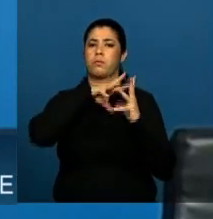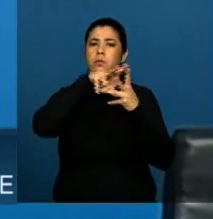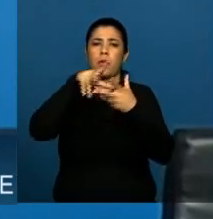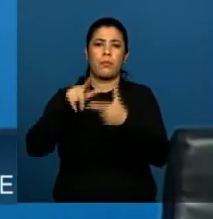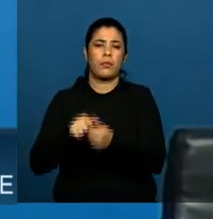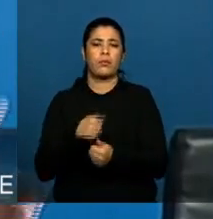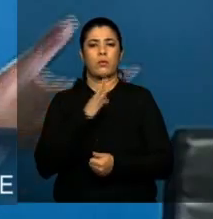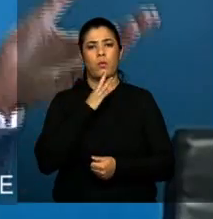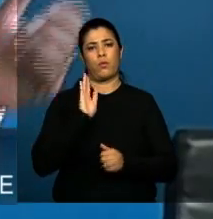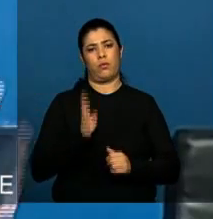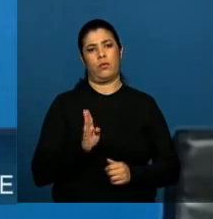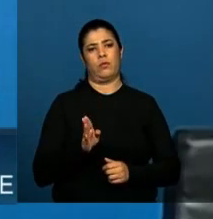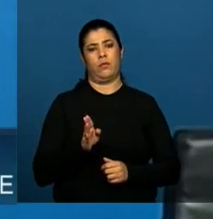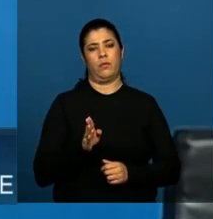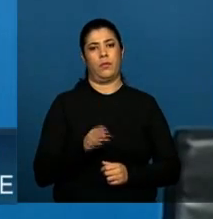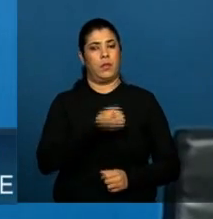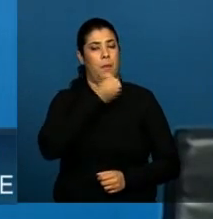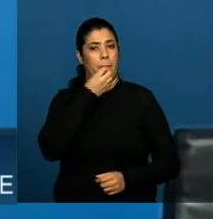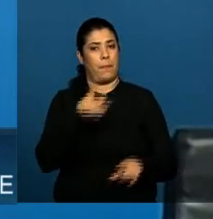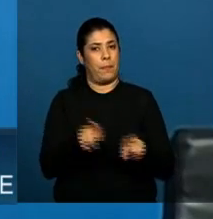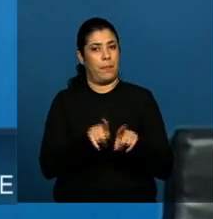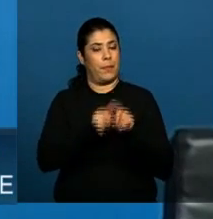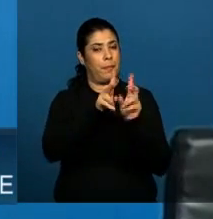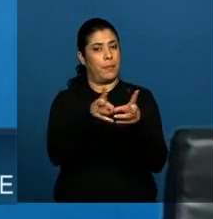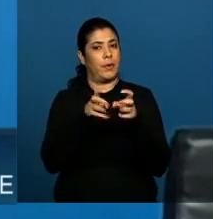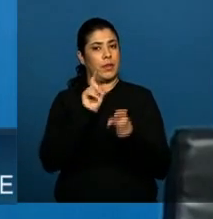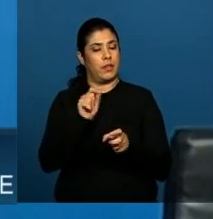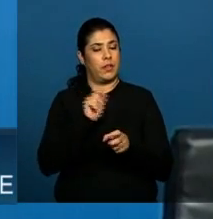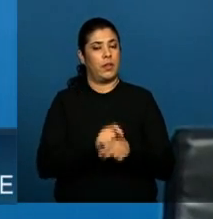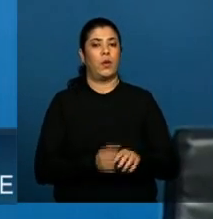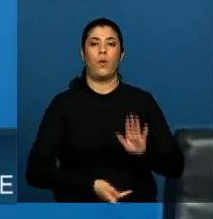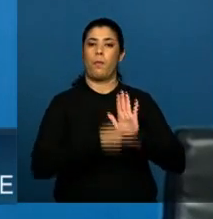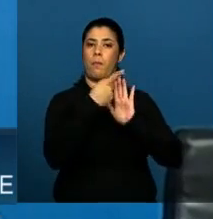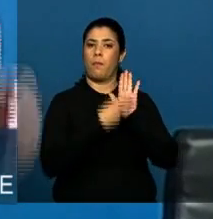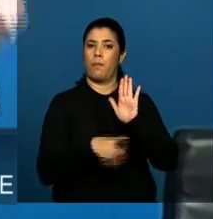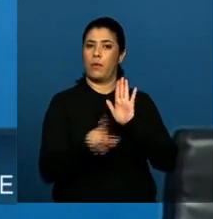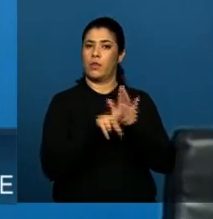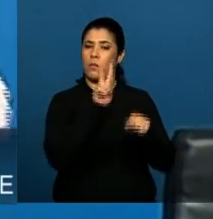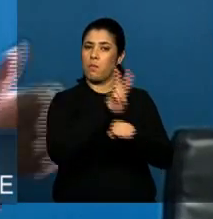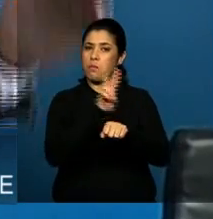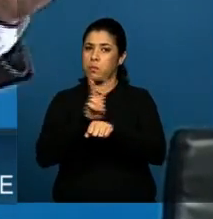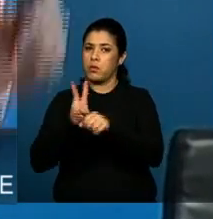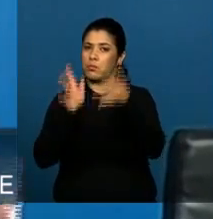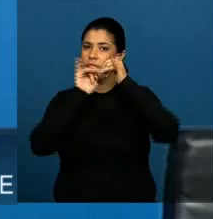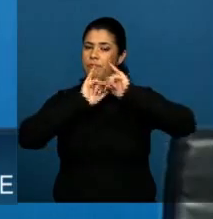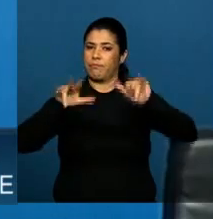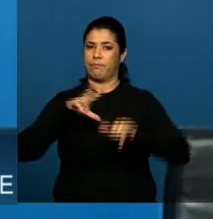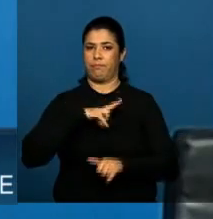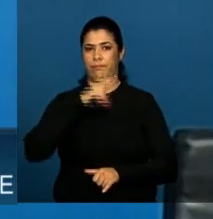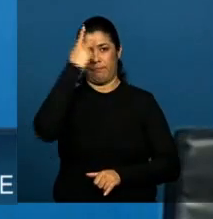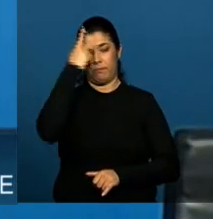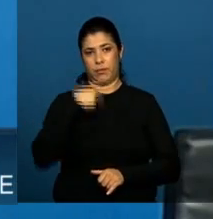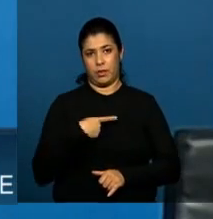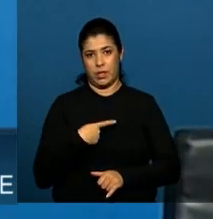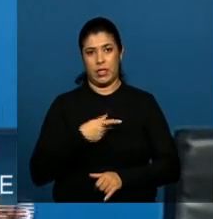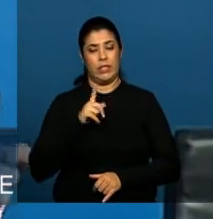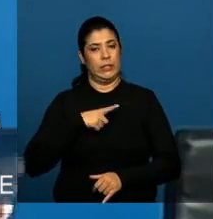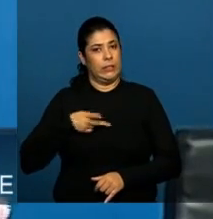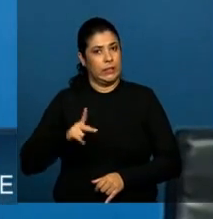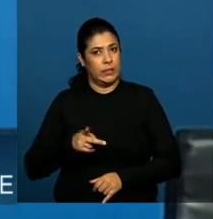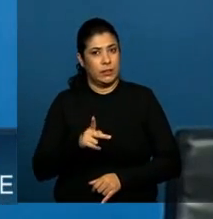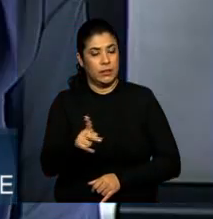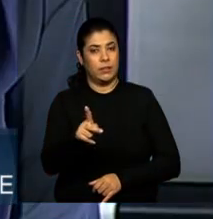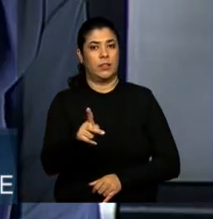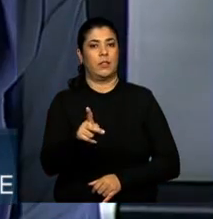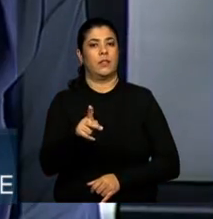todo. E é muito bom, Juliana, a gente ver que o projeto de proteção de dados pessoais vai por esse mesmo caminho de sucesso que